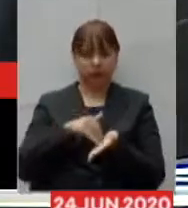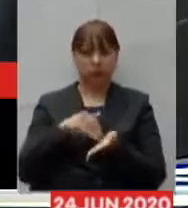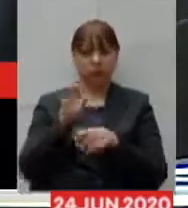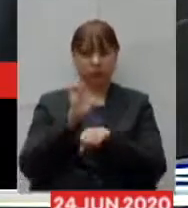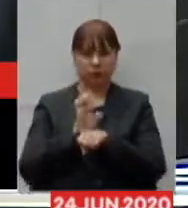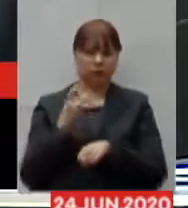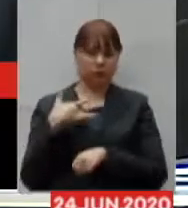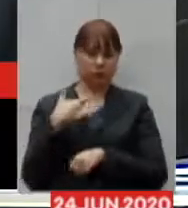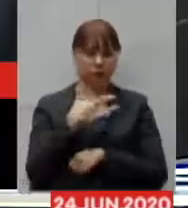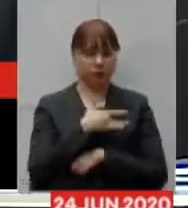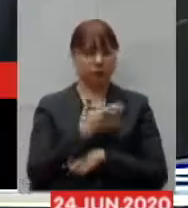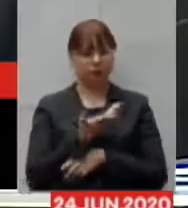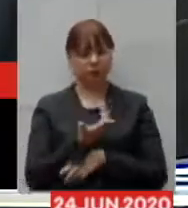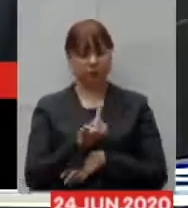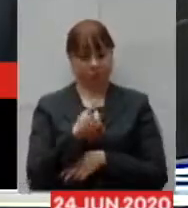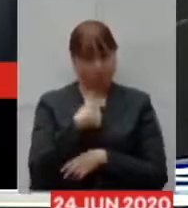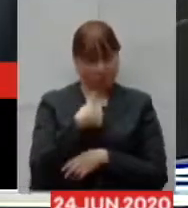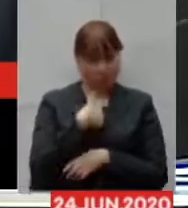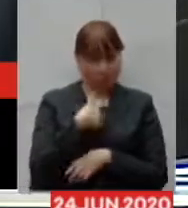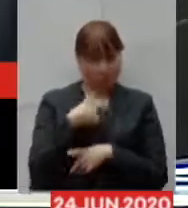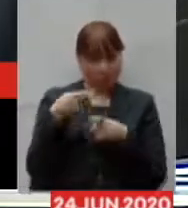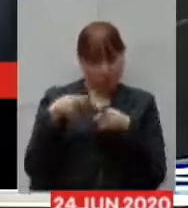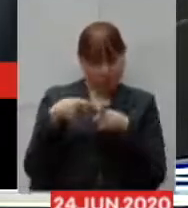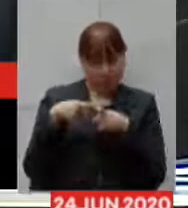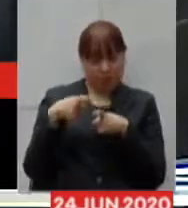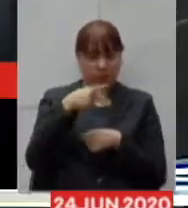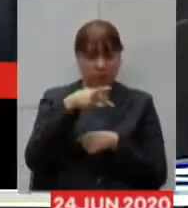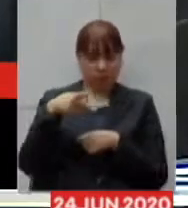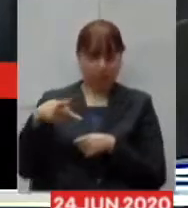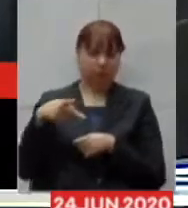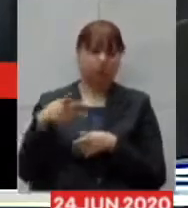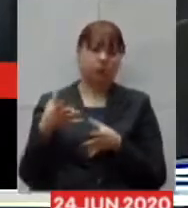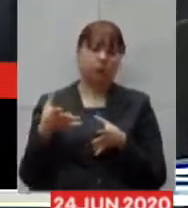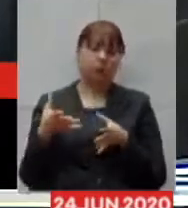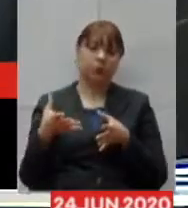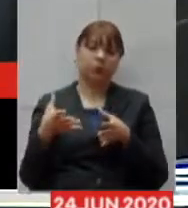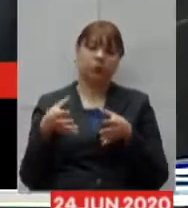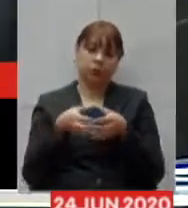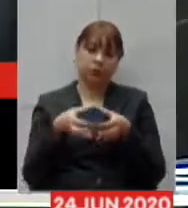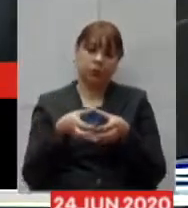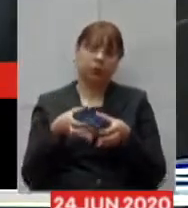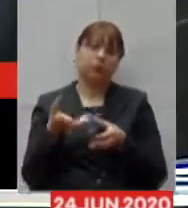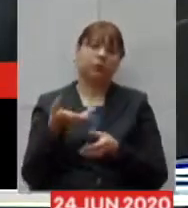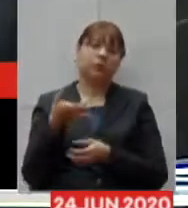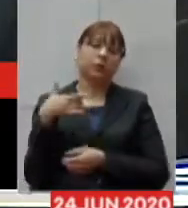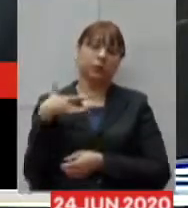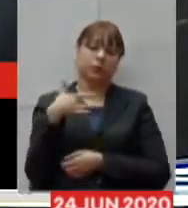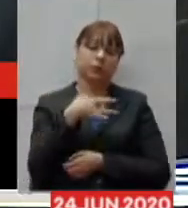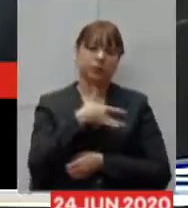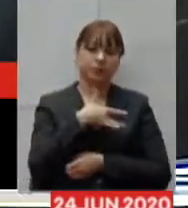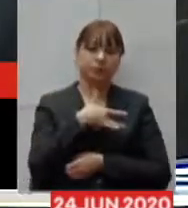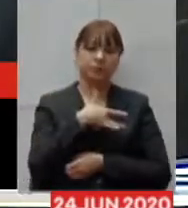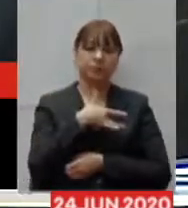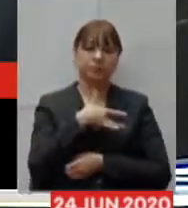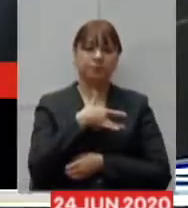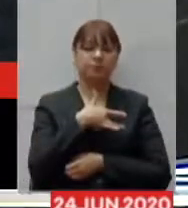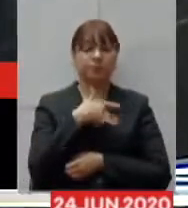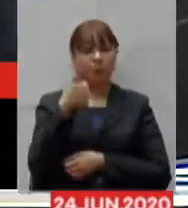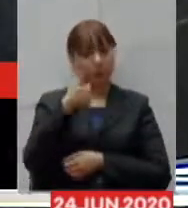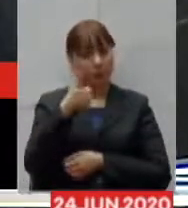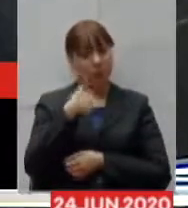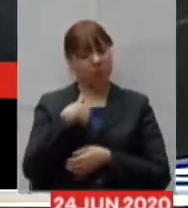Eu, como médico, como presidente da Comissão de Saúde, eu quero, primeiro,